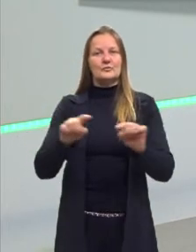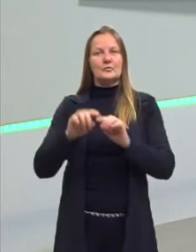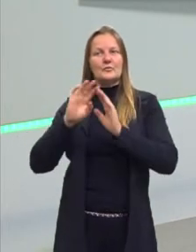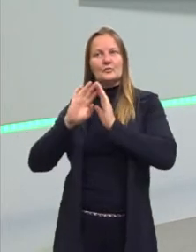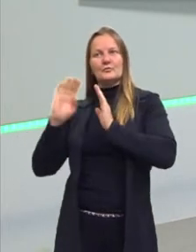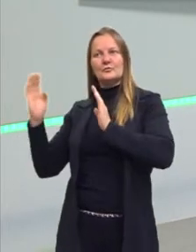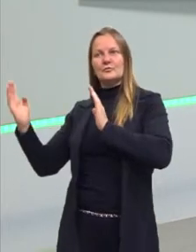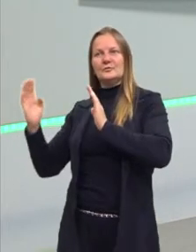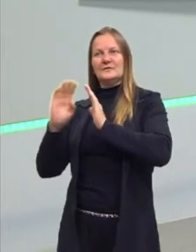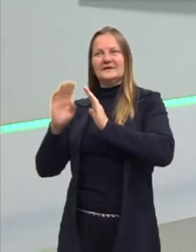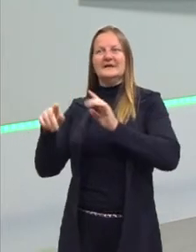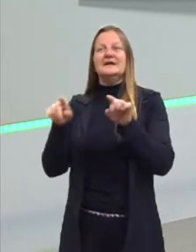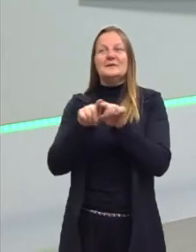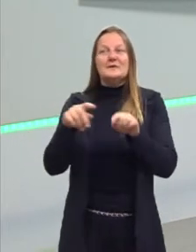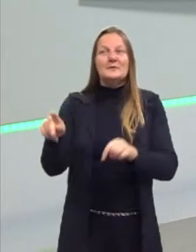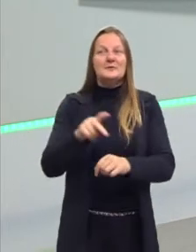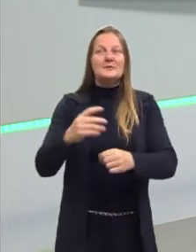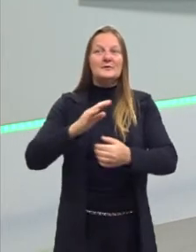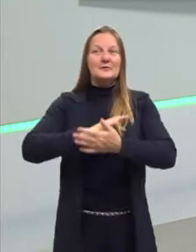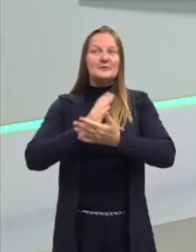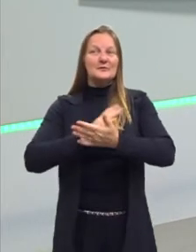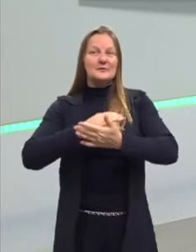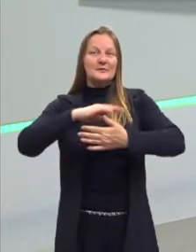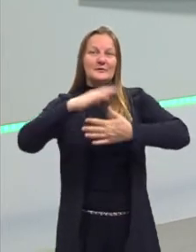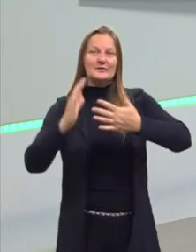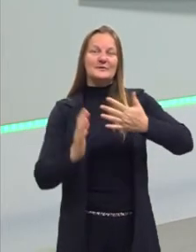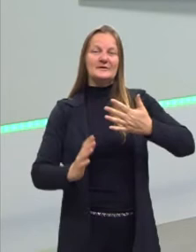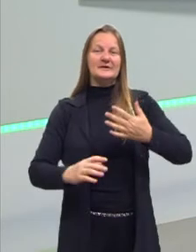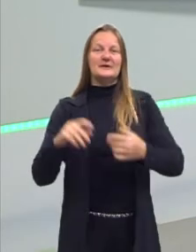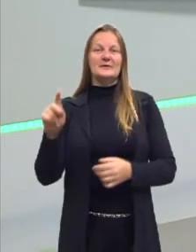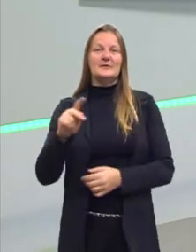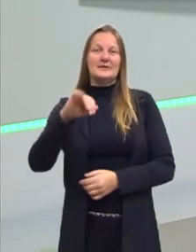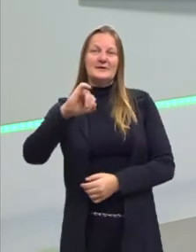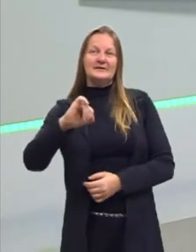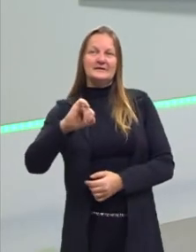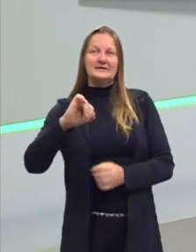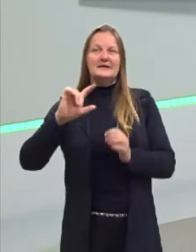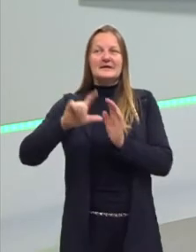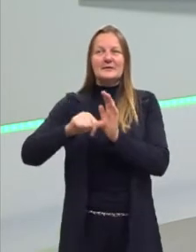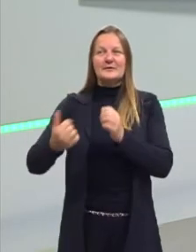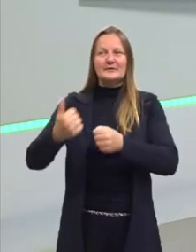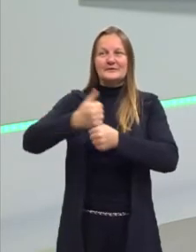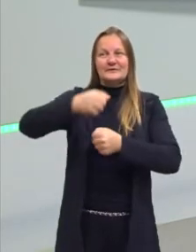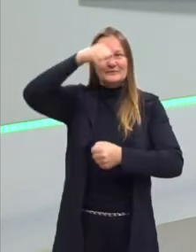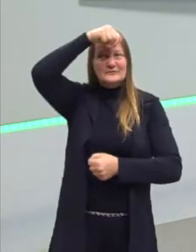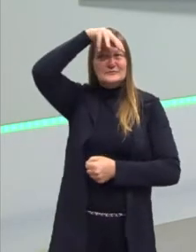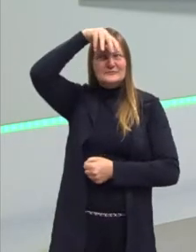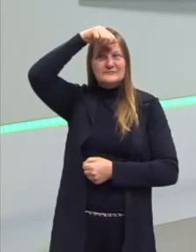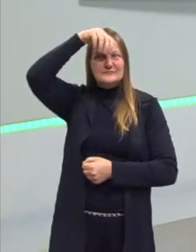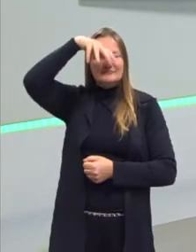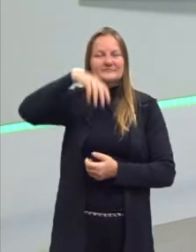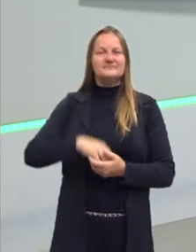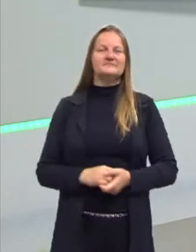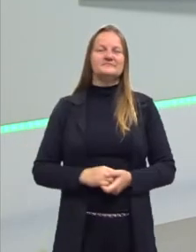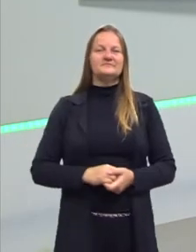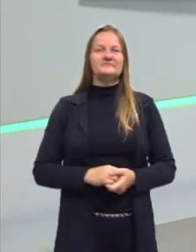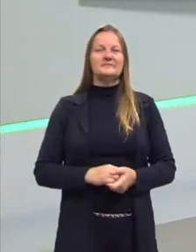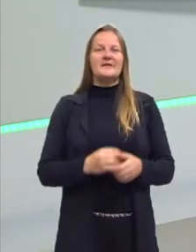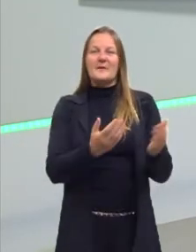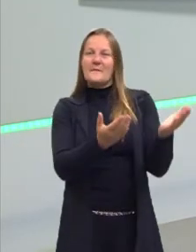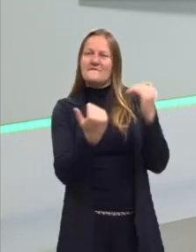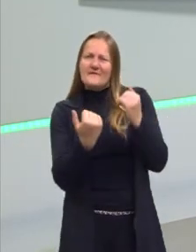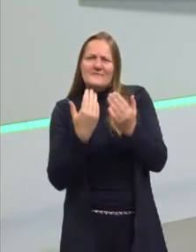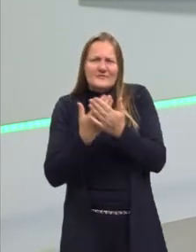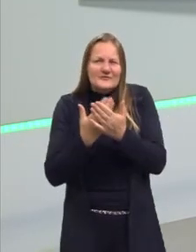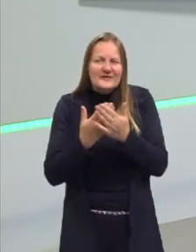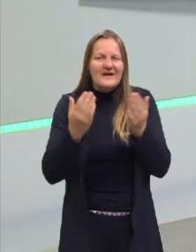com um quadro branco e as professoras e intérpretes Libras, professora Lucimeia e Suzana. Então, bora estudar